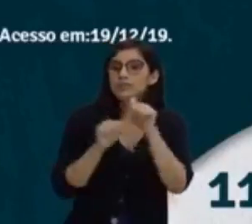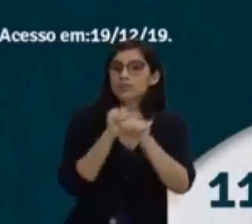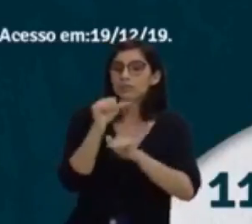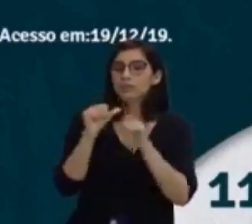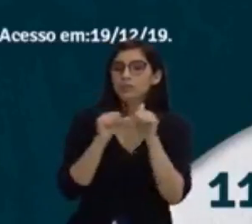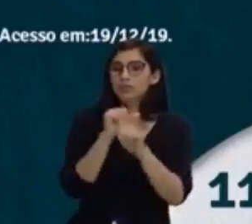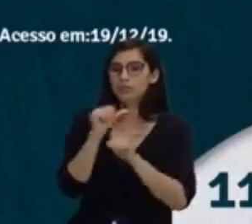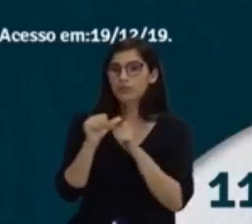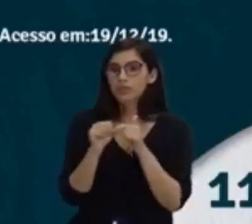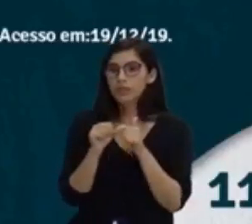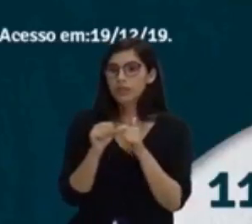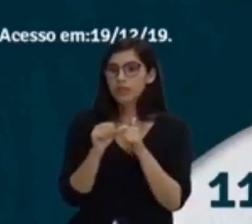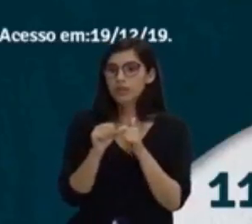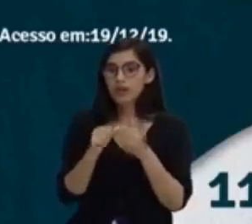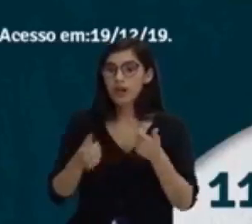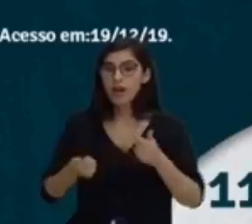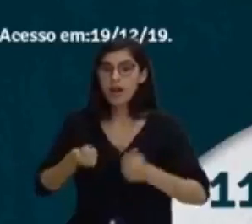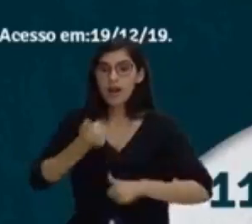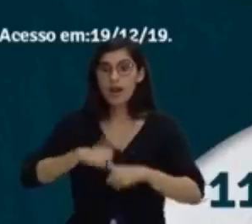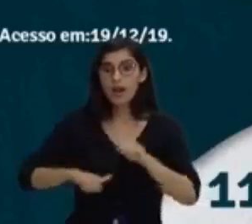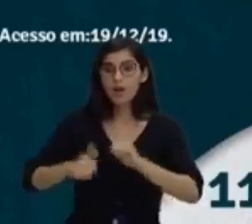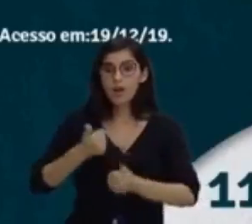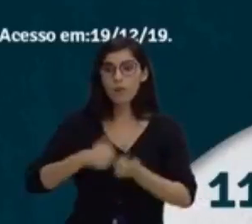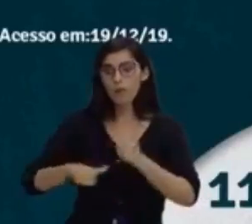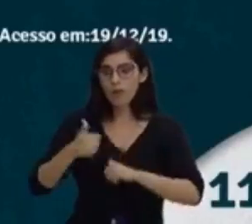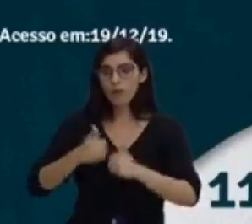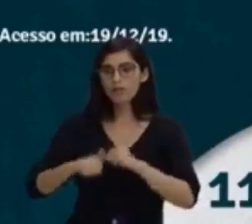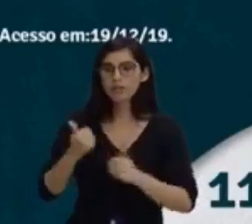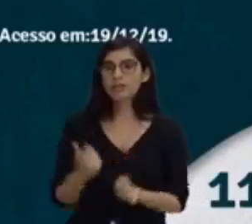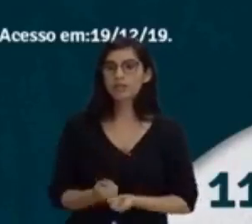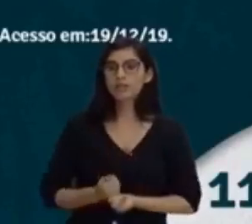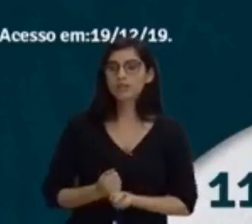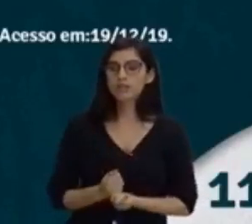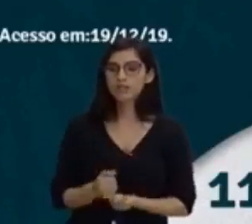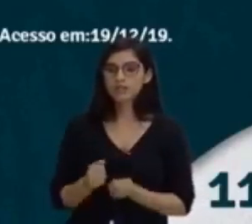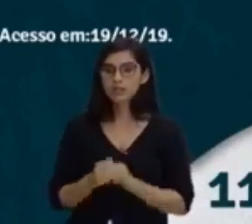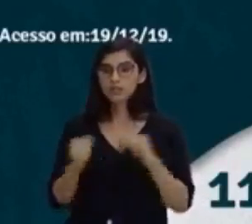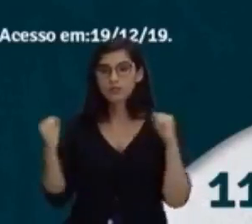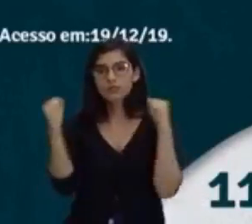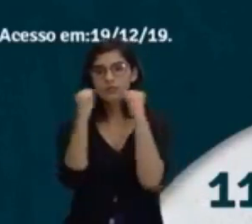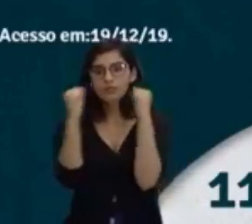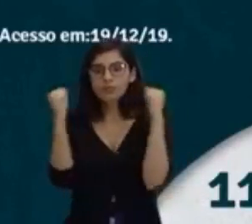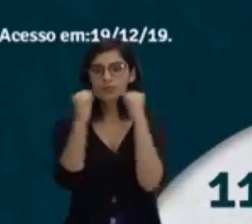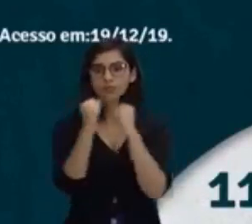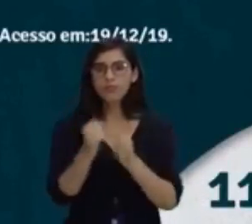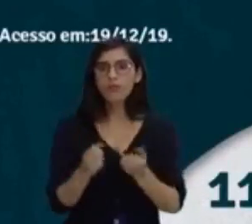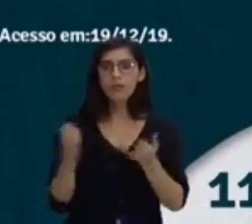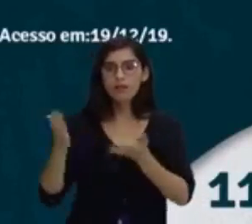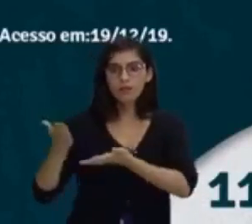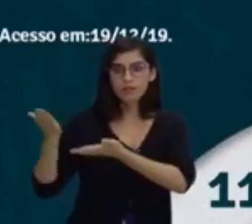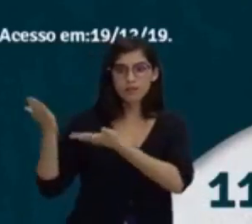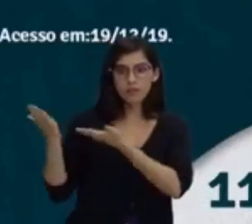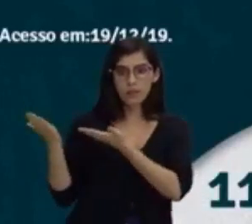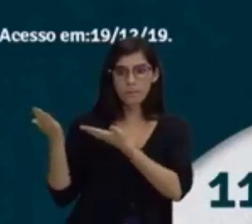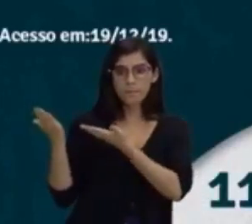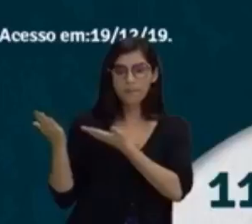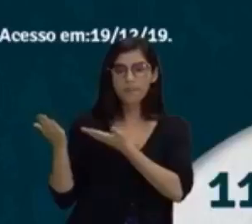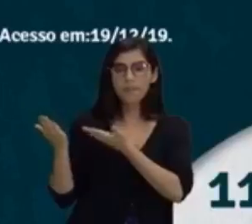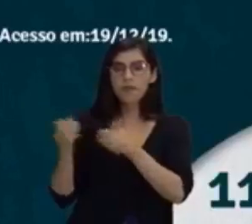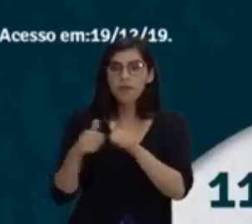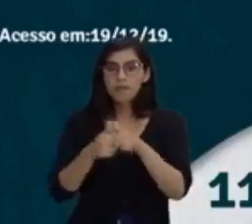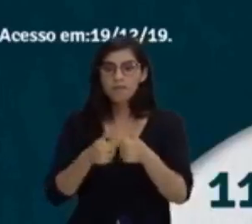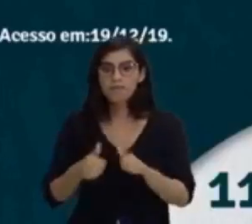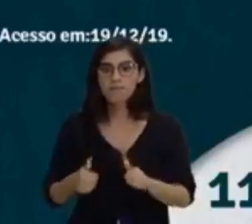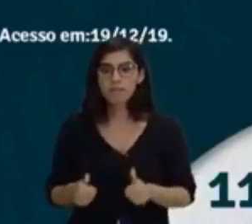é uma fotografia que a gente extraiu de um teste feito por um cardiologista,